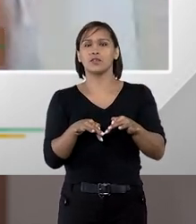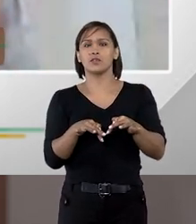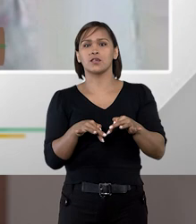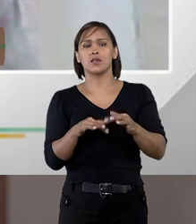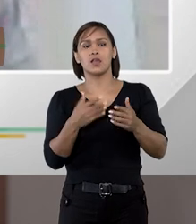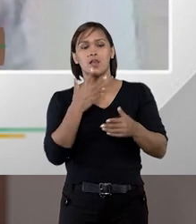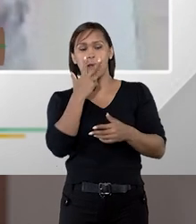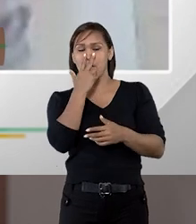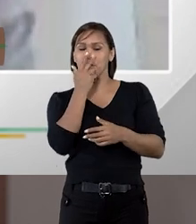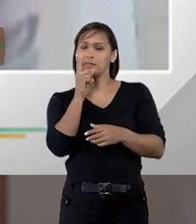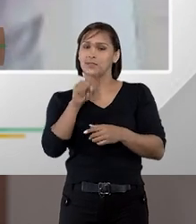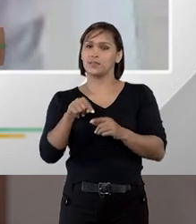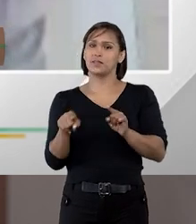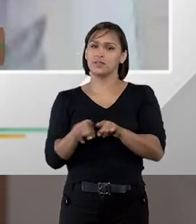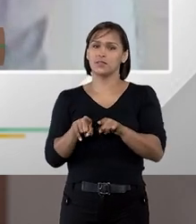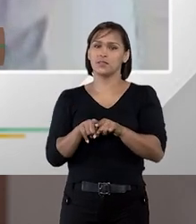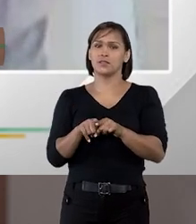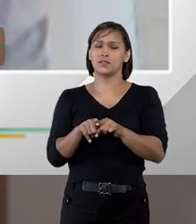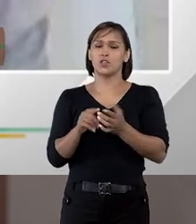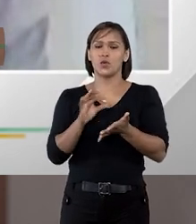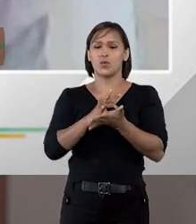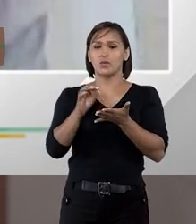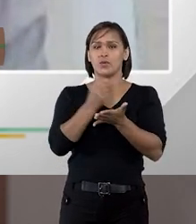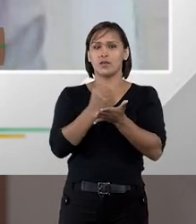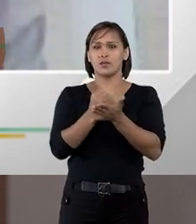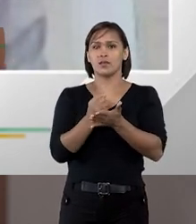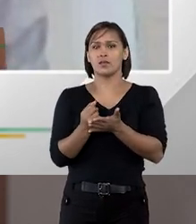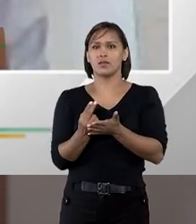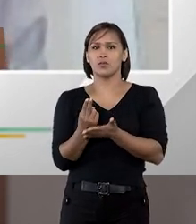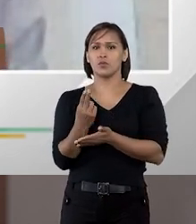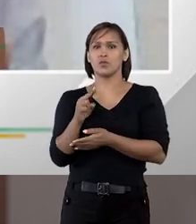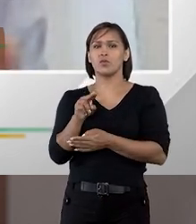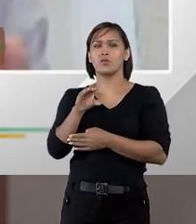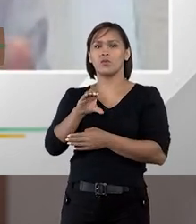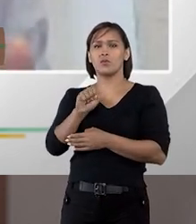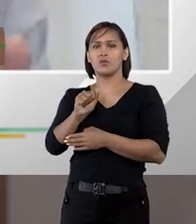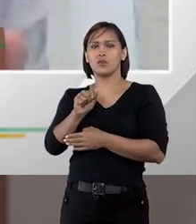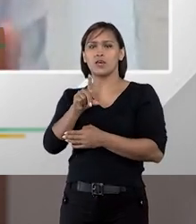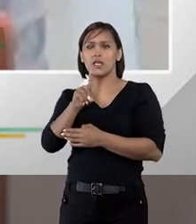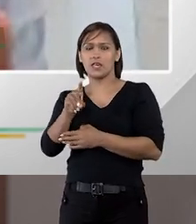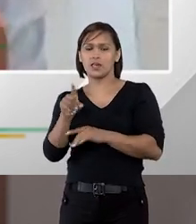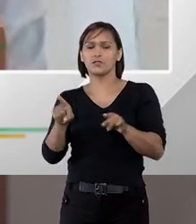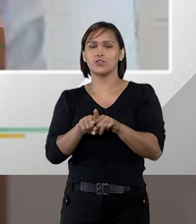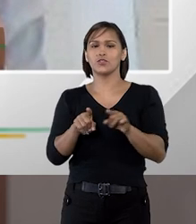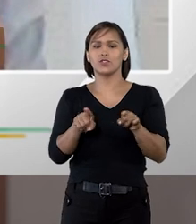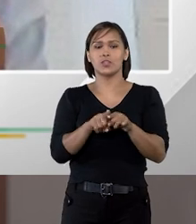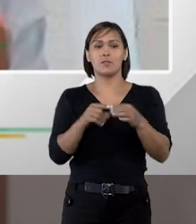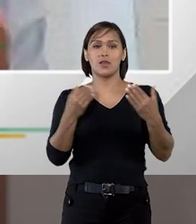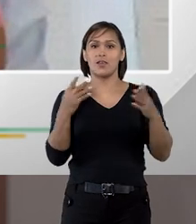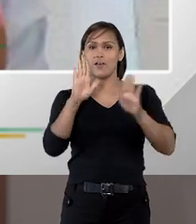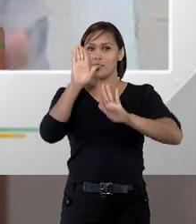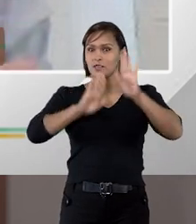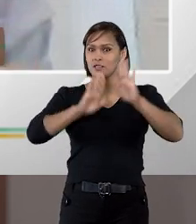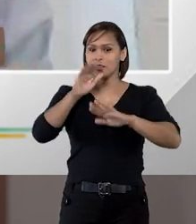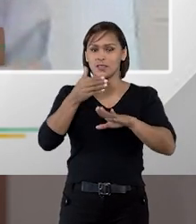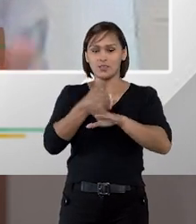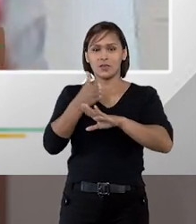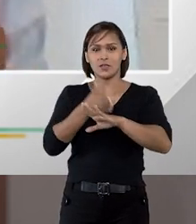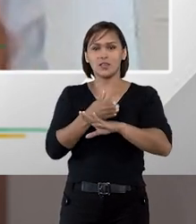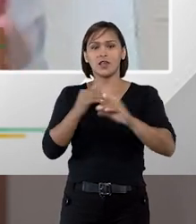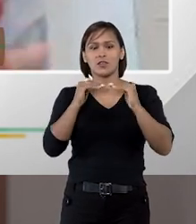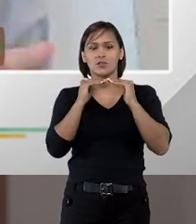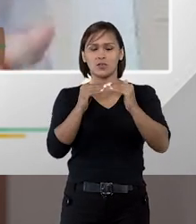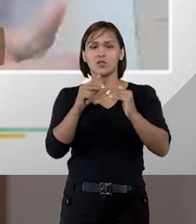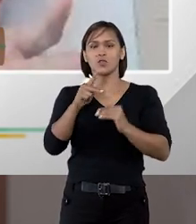contas eu acho que o cadastramento único a possibilidade de se fazer a licitação dentro do